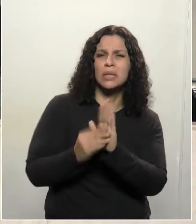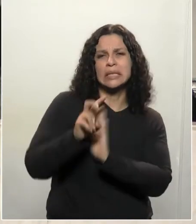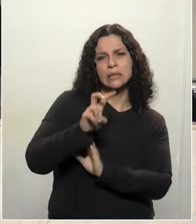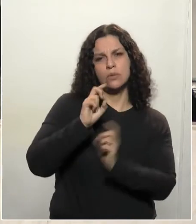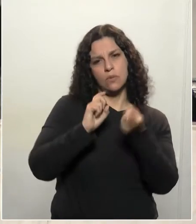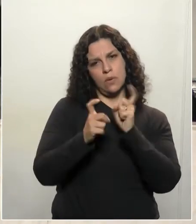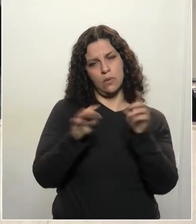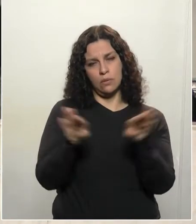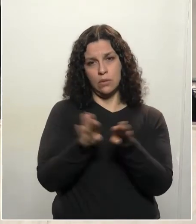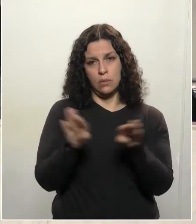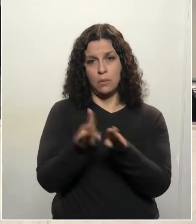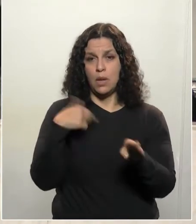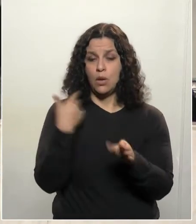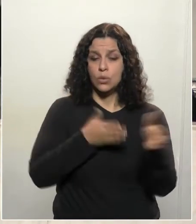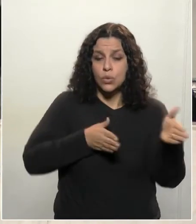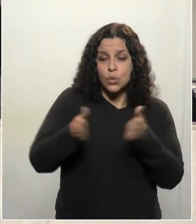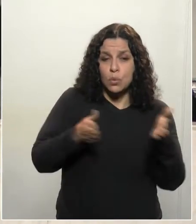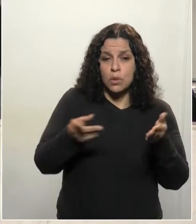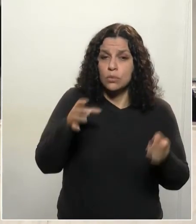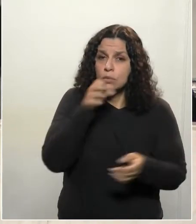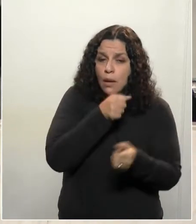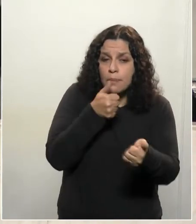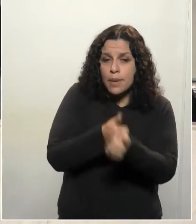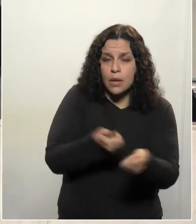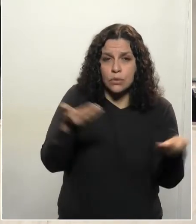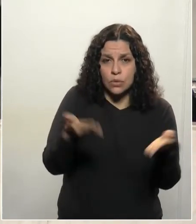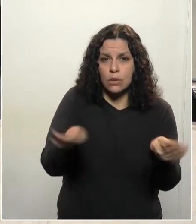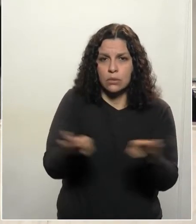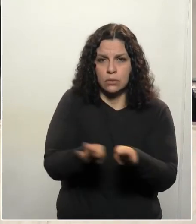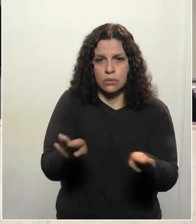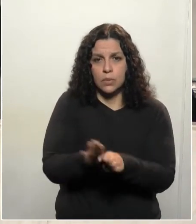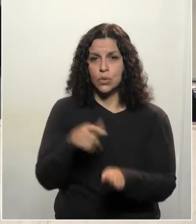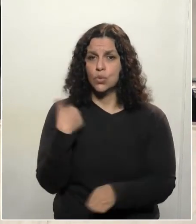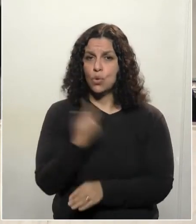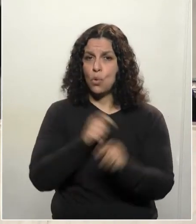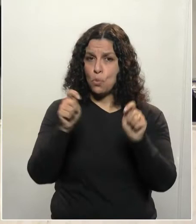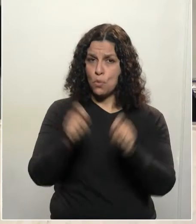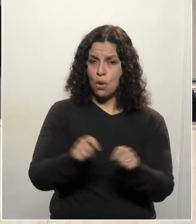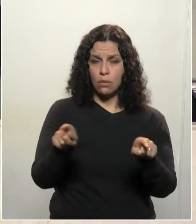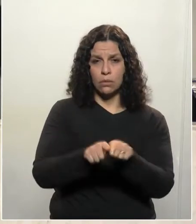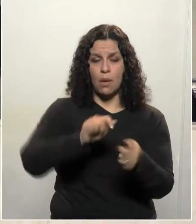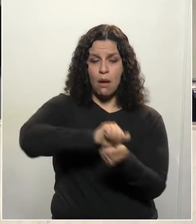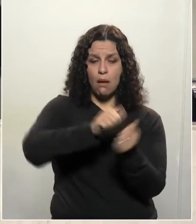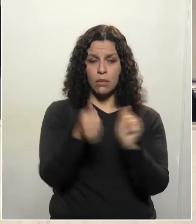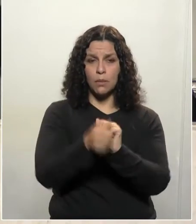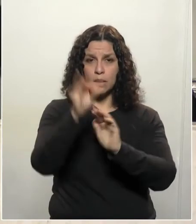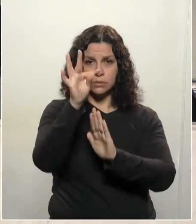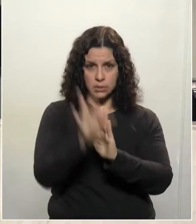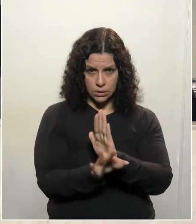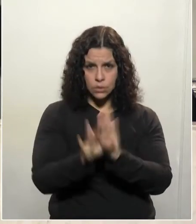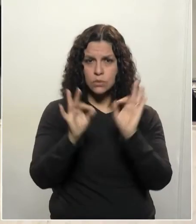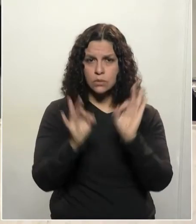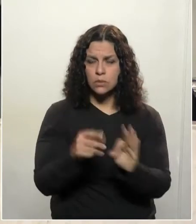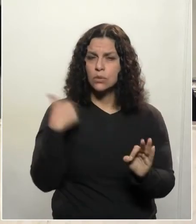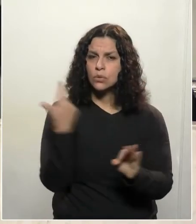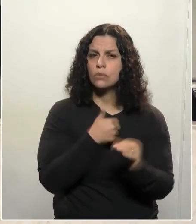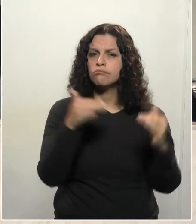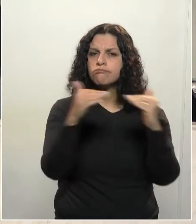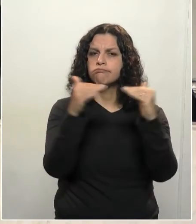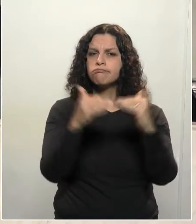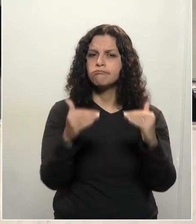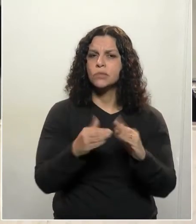5 sessões, para que num prazo não muito extenso pudesse ser adequado um texto que houvesse a